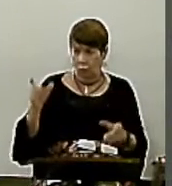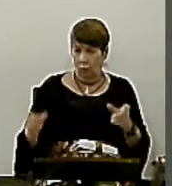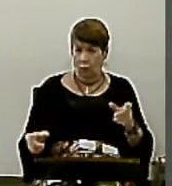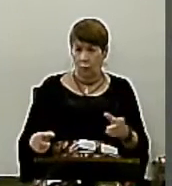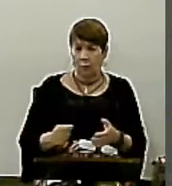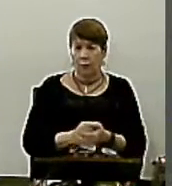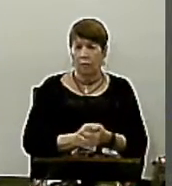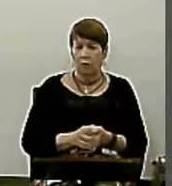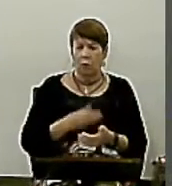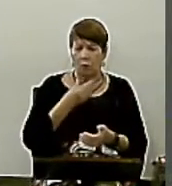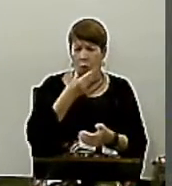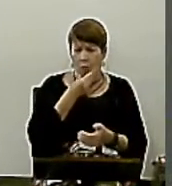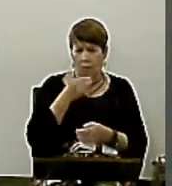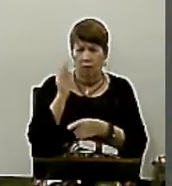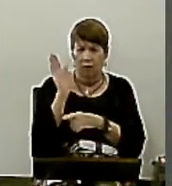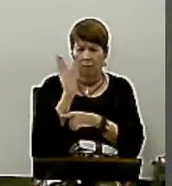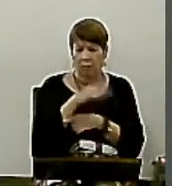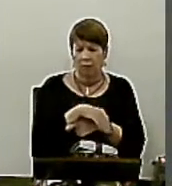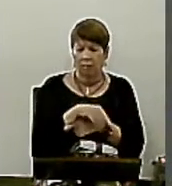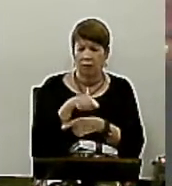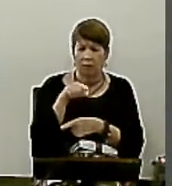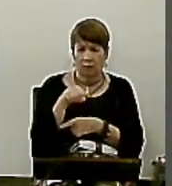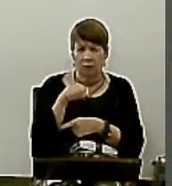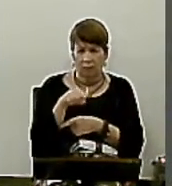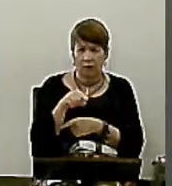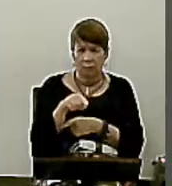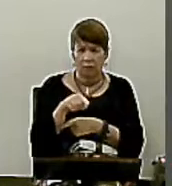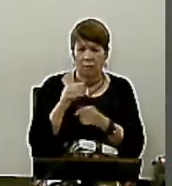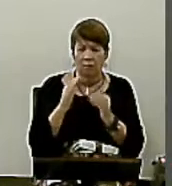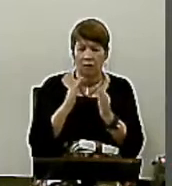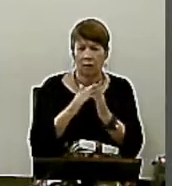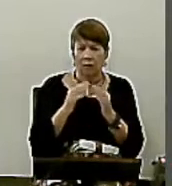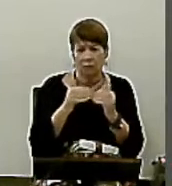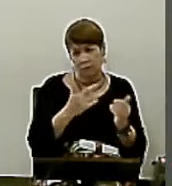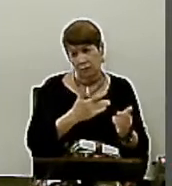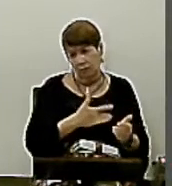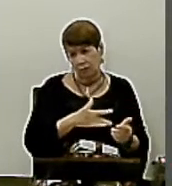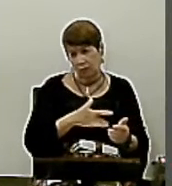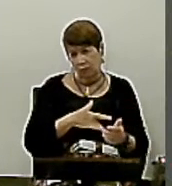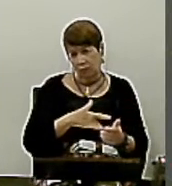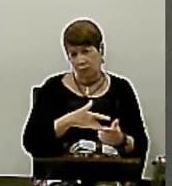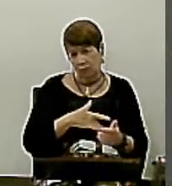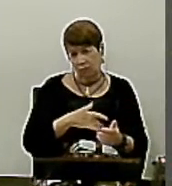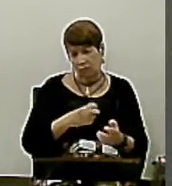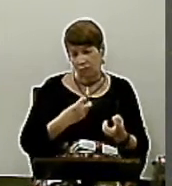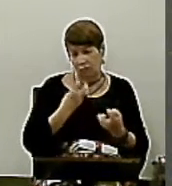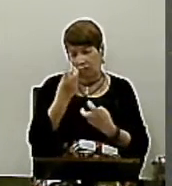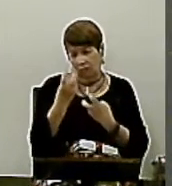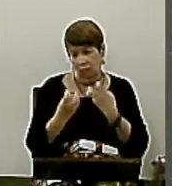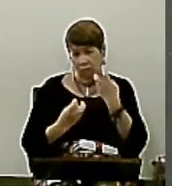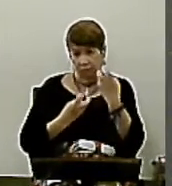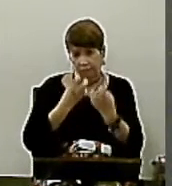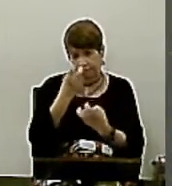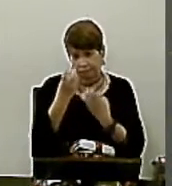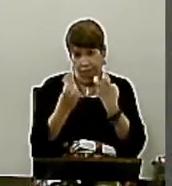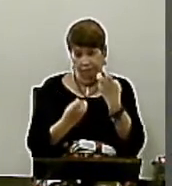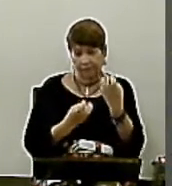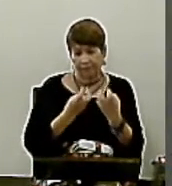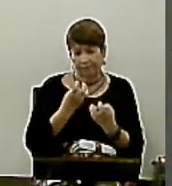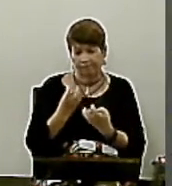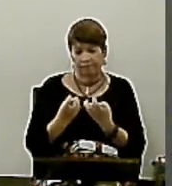verdugo então lhe pergunta, você pede misericórdia? E ele grita a plenos pulmões,